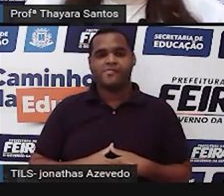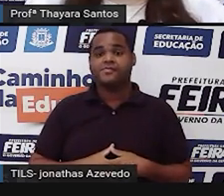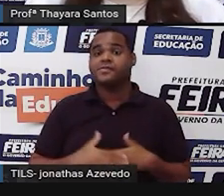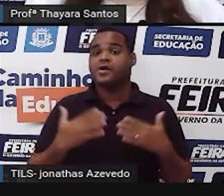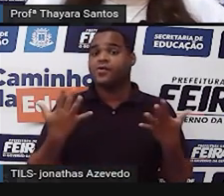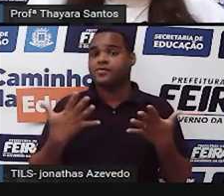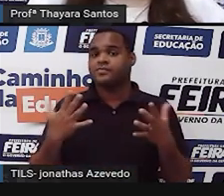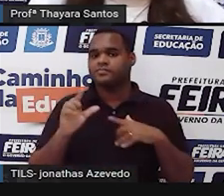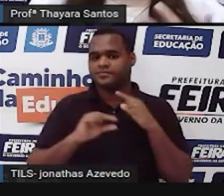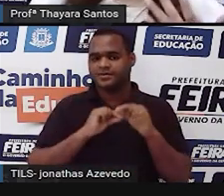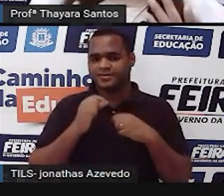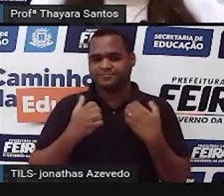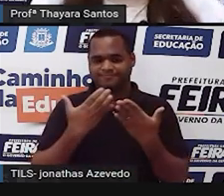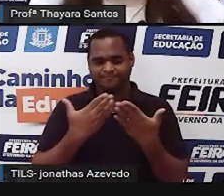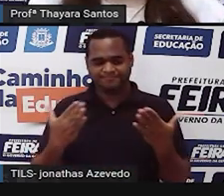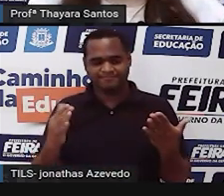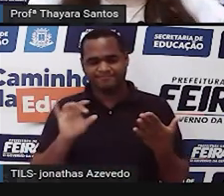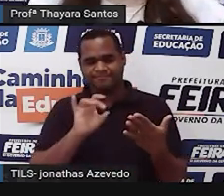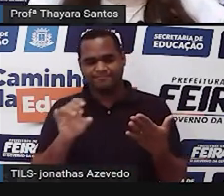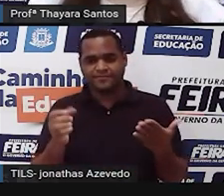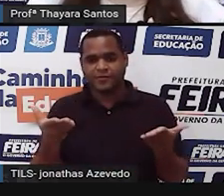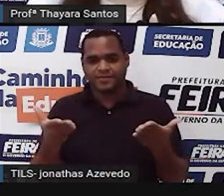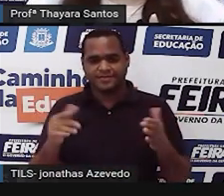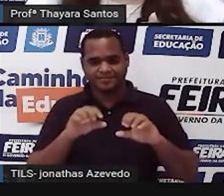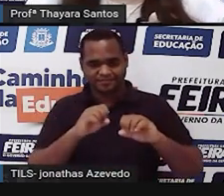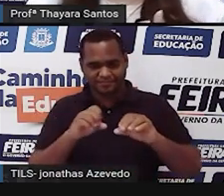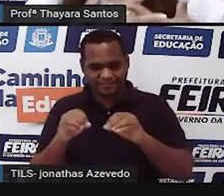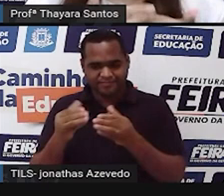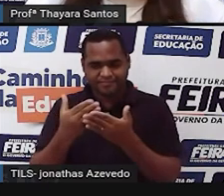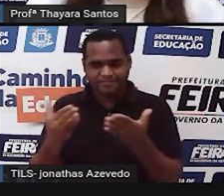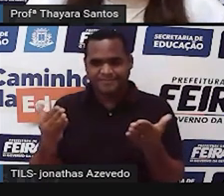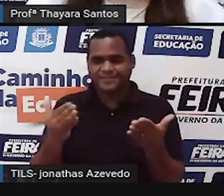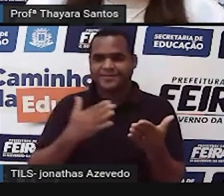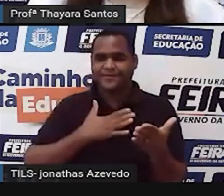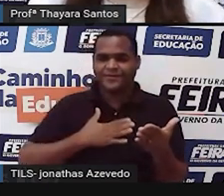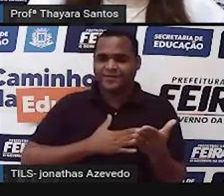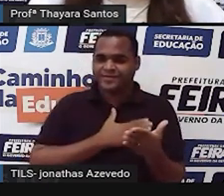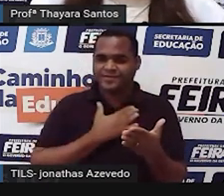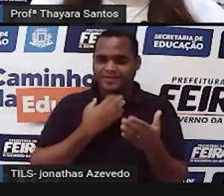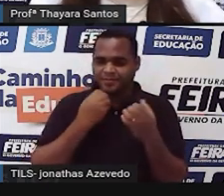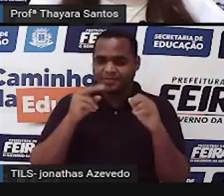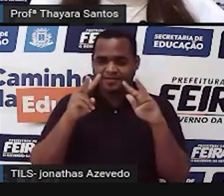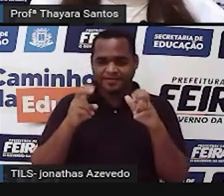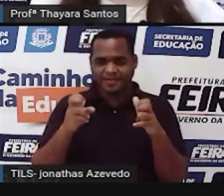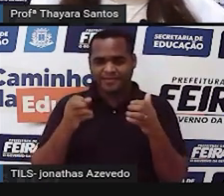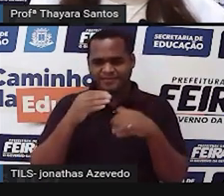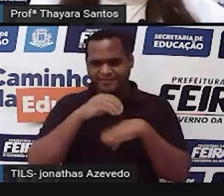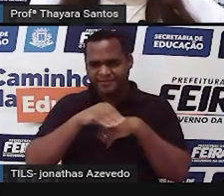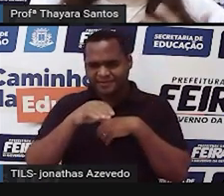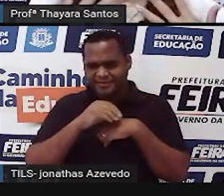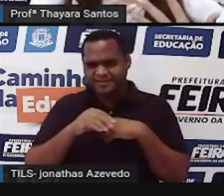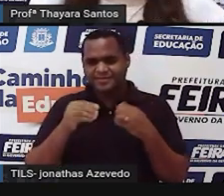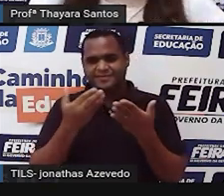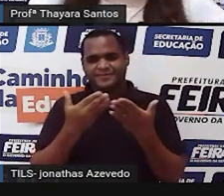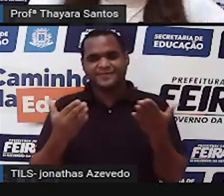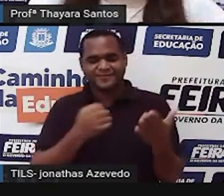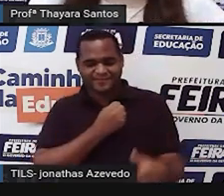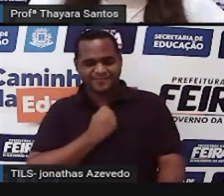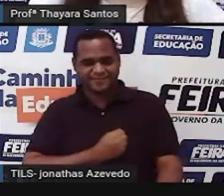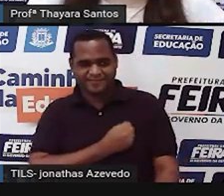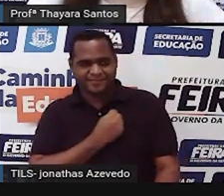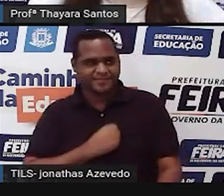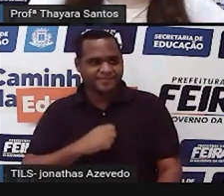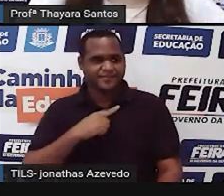Então, gente, essa foi a nossa aula de hoje. Espero que vocês tenham gostado do tema que eu trouxe para vocês. Eu vou ficar aqui morrendo de